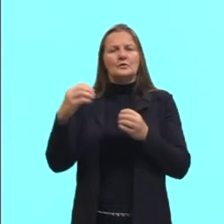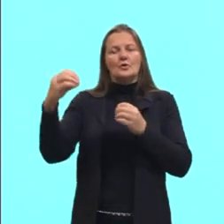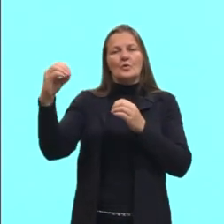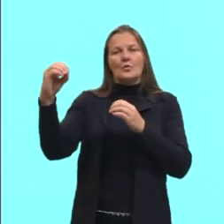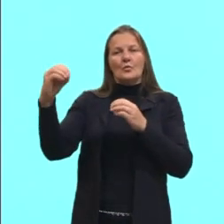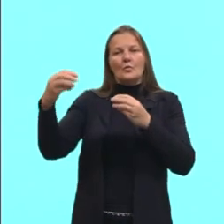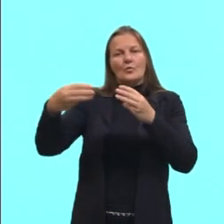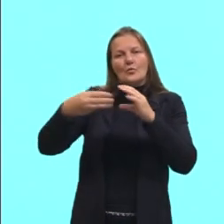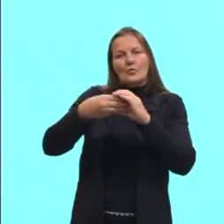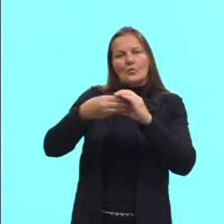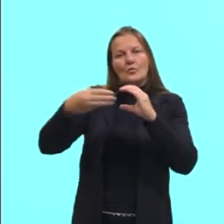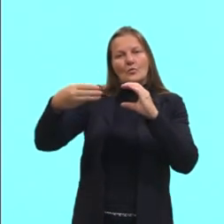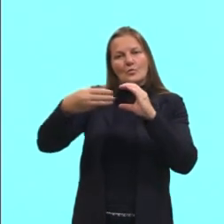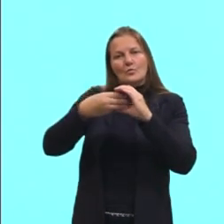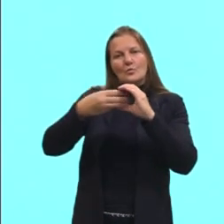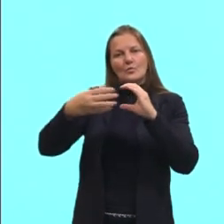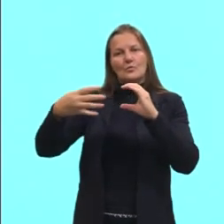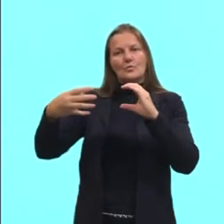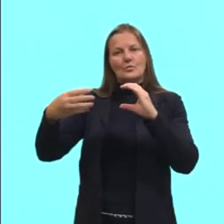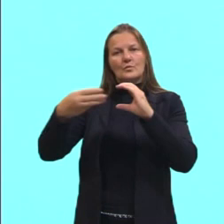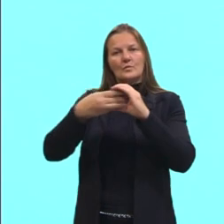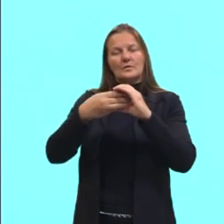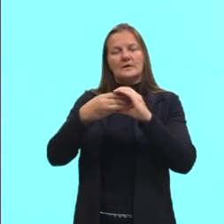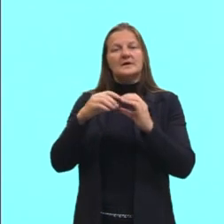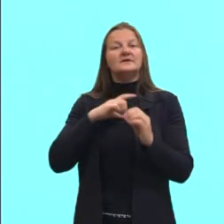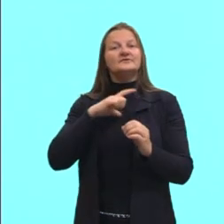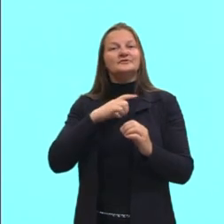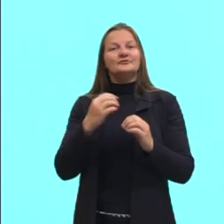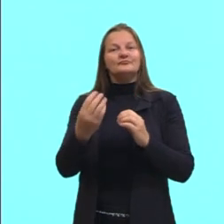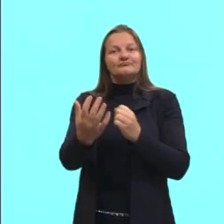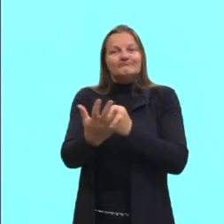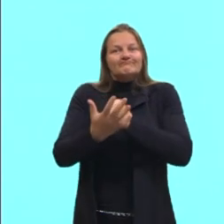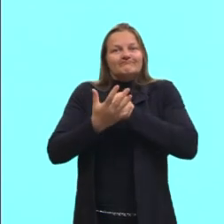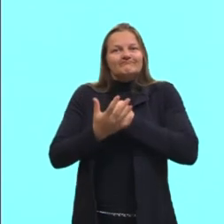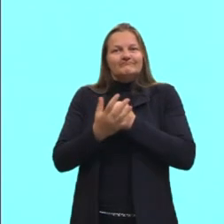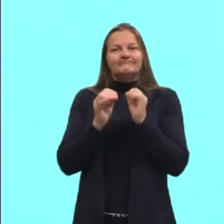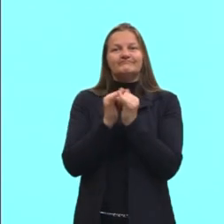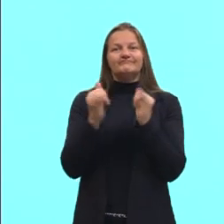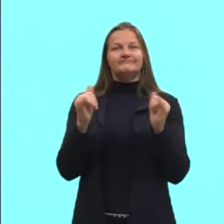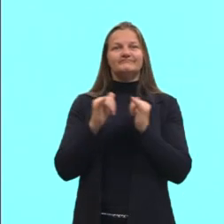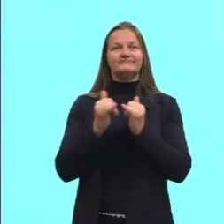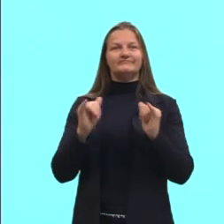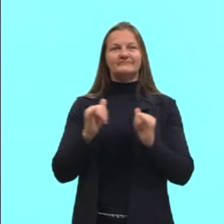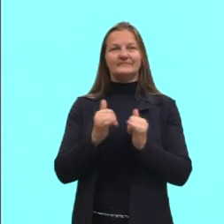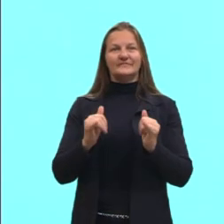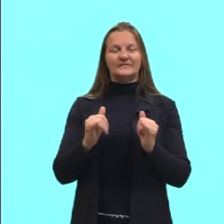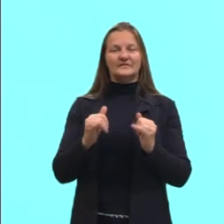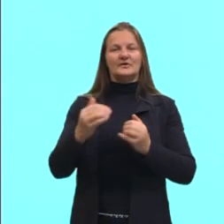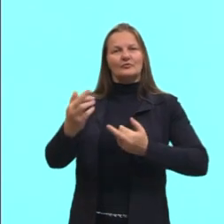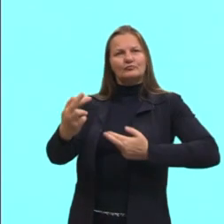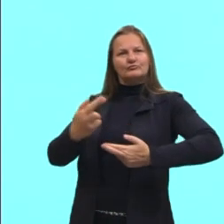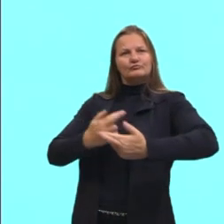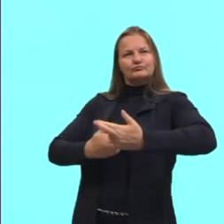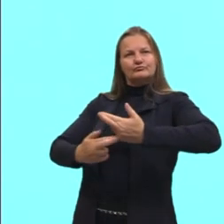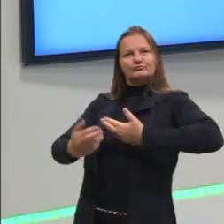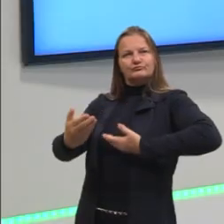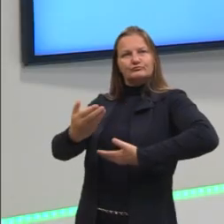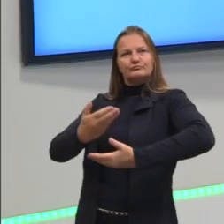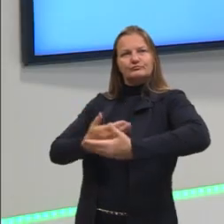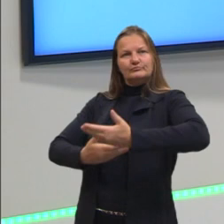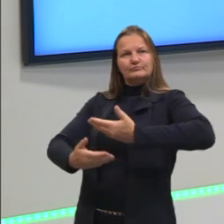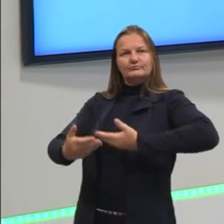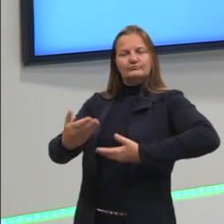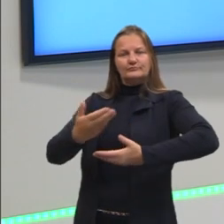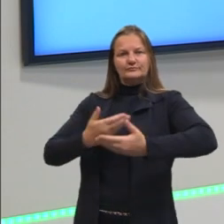procariontes menores, eles forneciam energia para ela. Então, em troca da proteção, né?